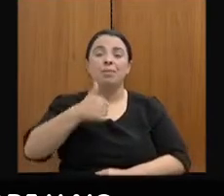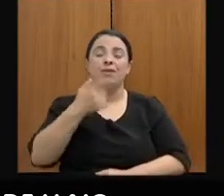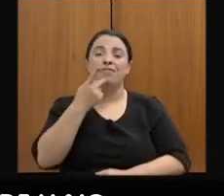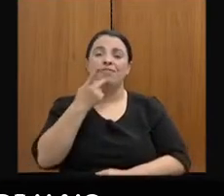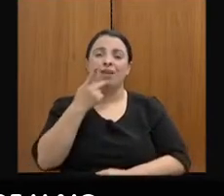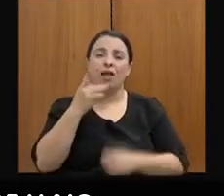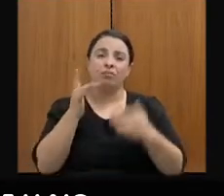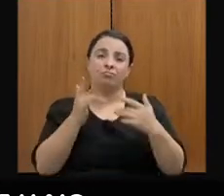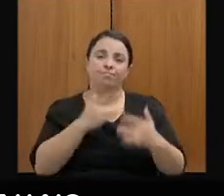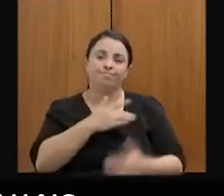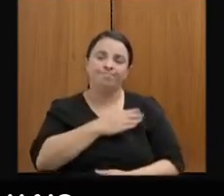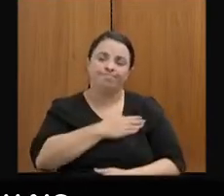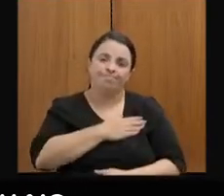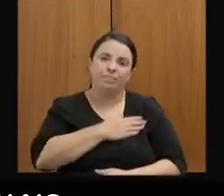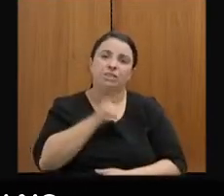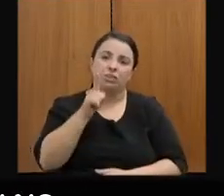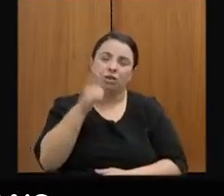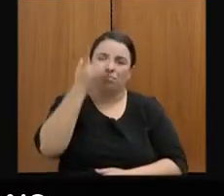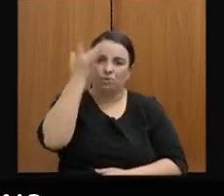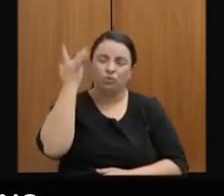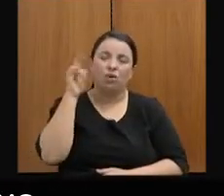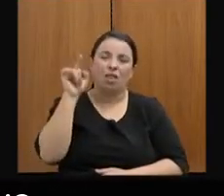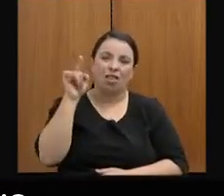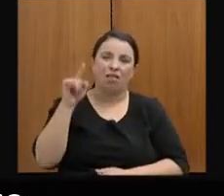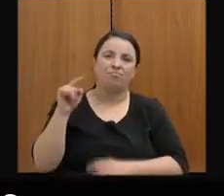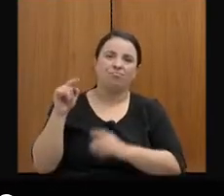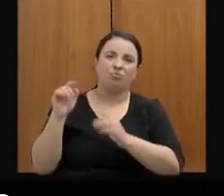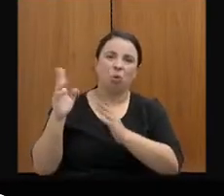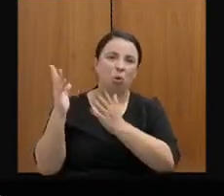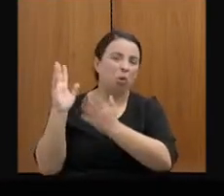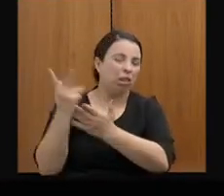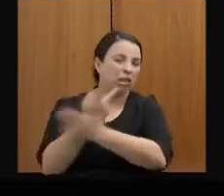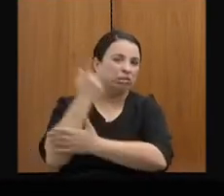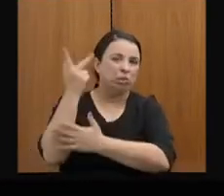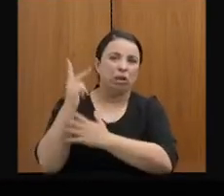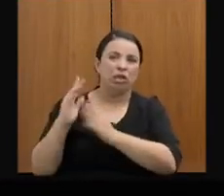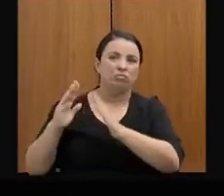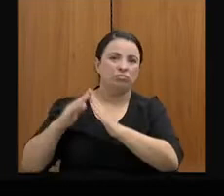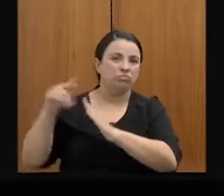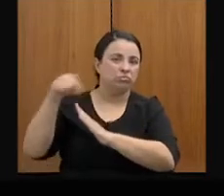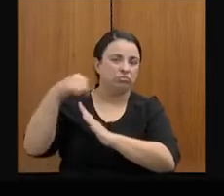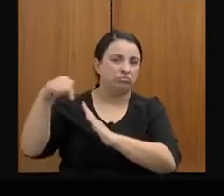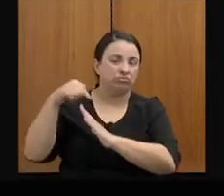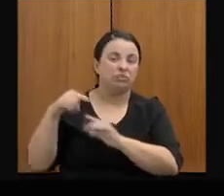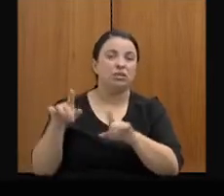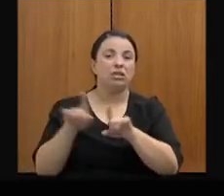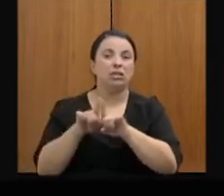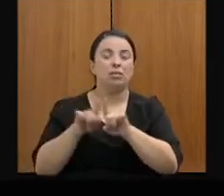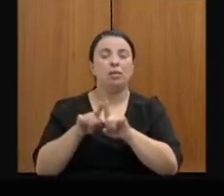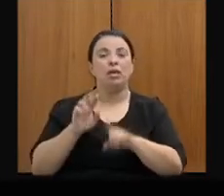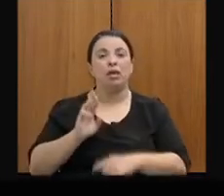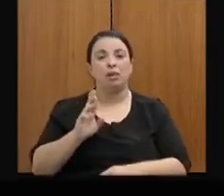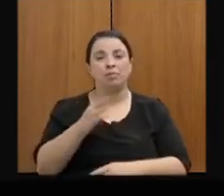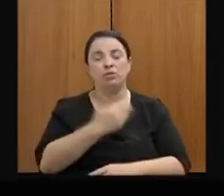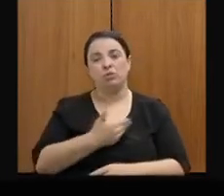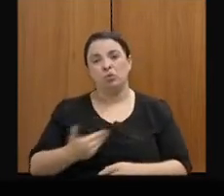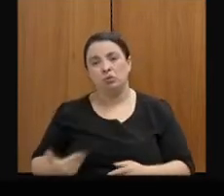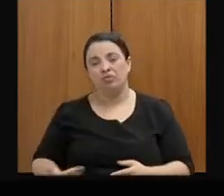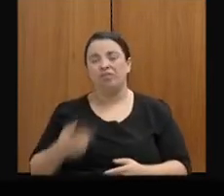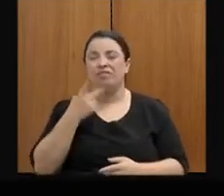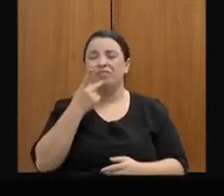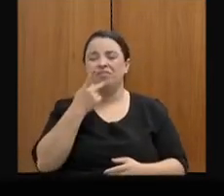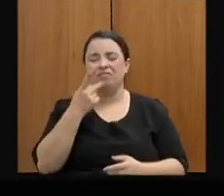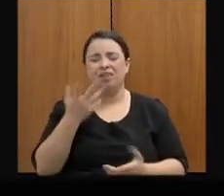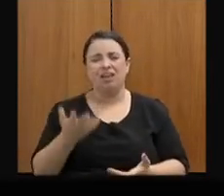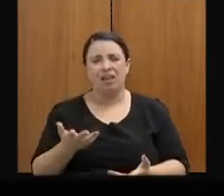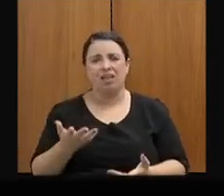incêndio da Santa Casa. E também, em nome do governo, dizer toda a solidariedade, todo o nosso sentimento e toda